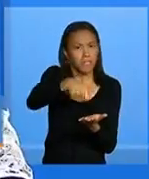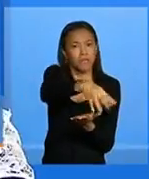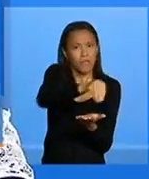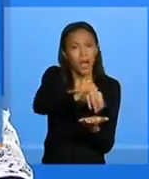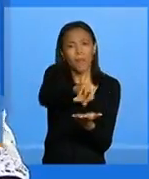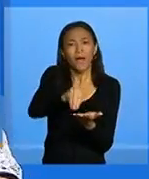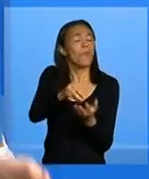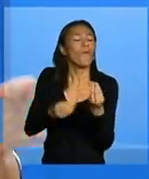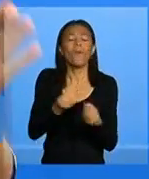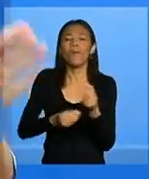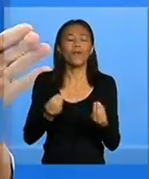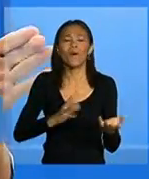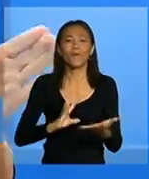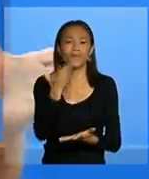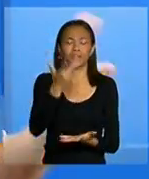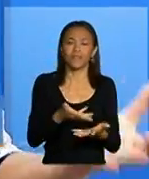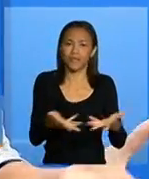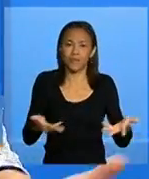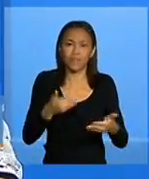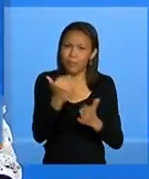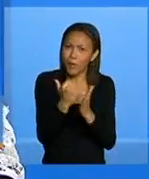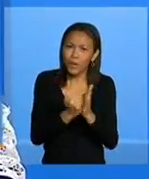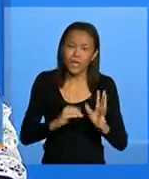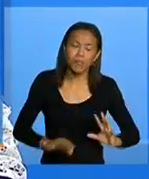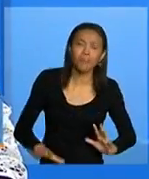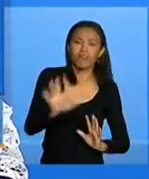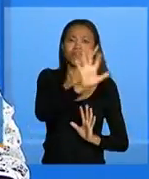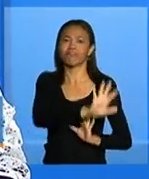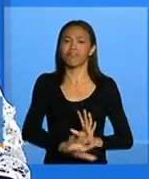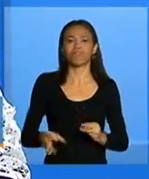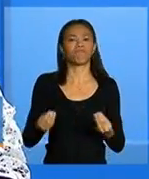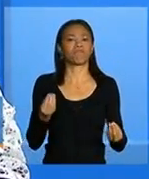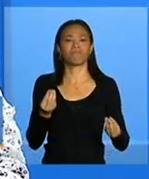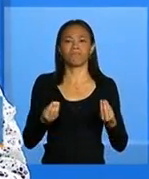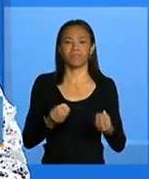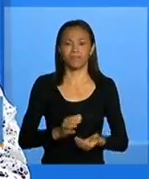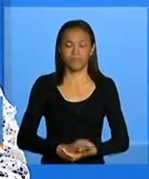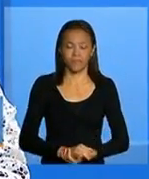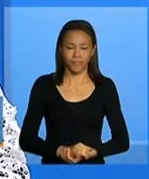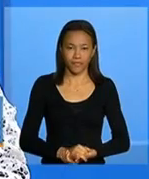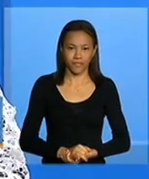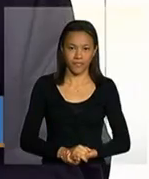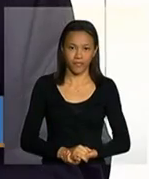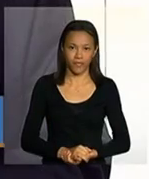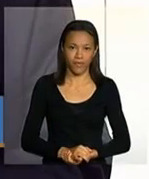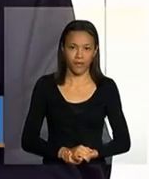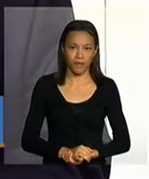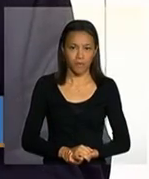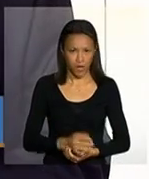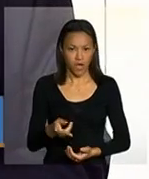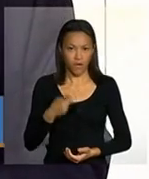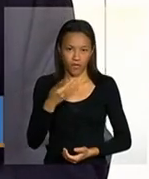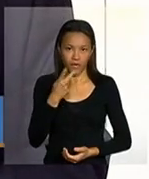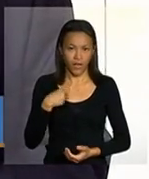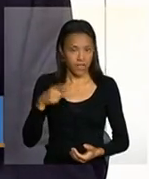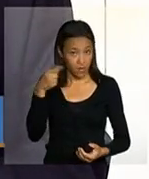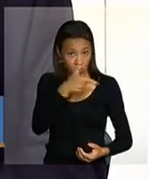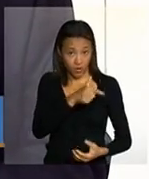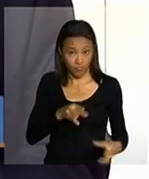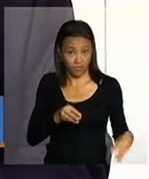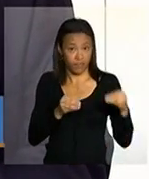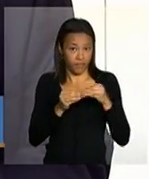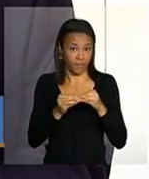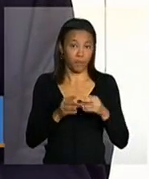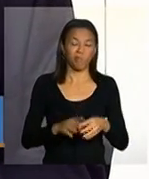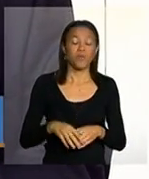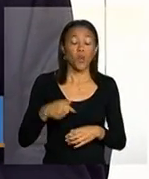trabalho em cima disso como é que se faz um programa global nesse sentido vou comentar depois o Marcos pode complementar um país como o